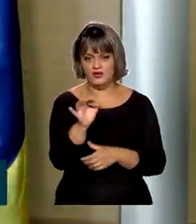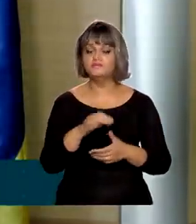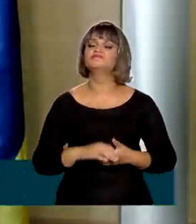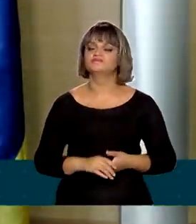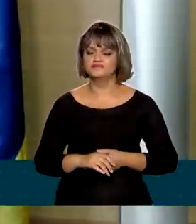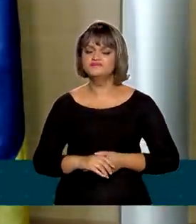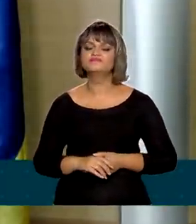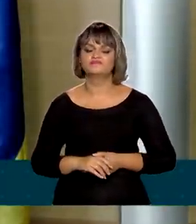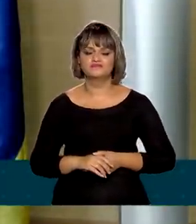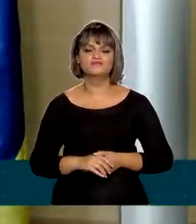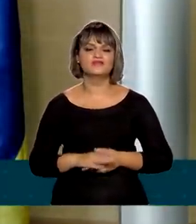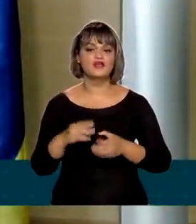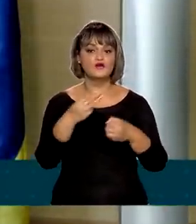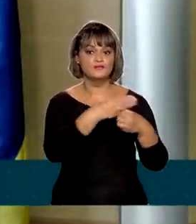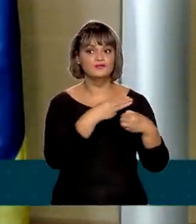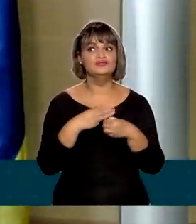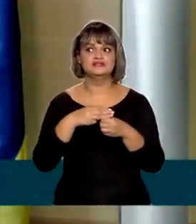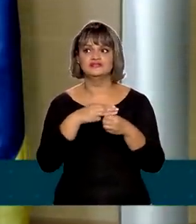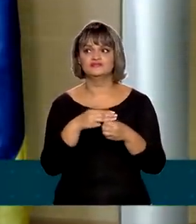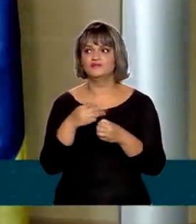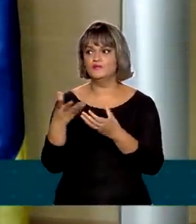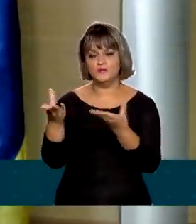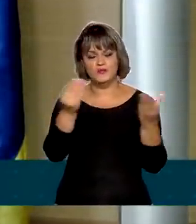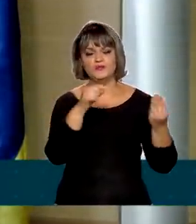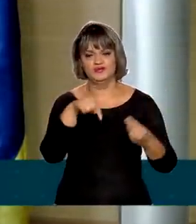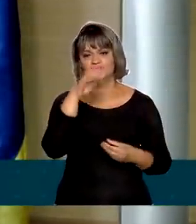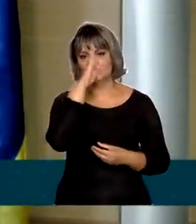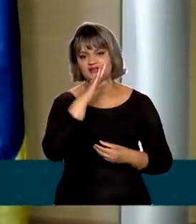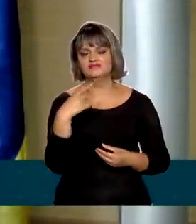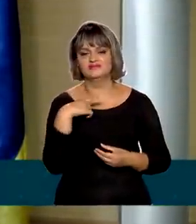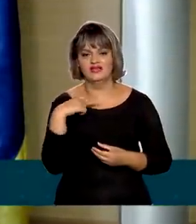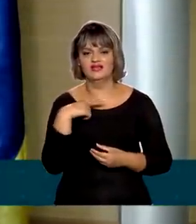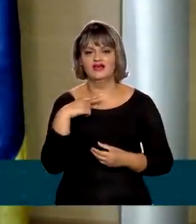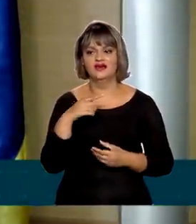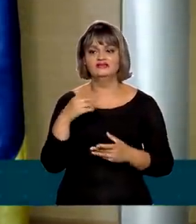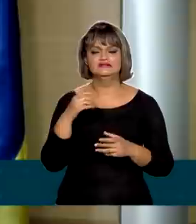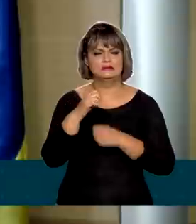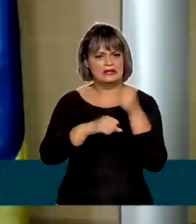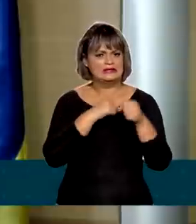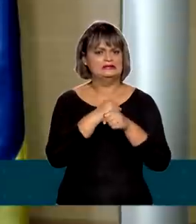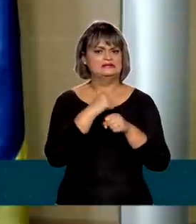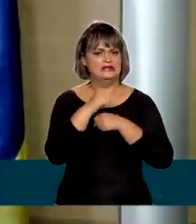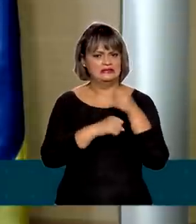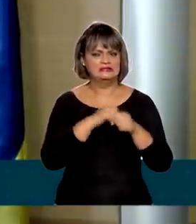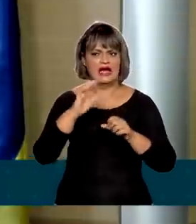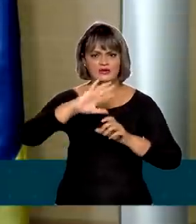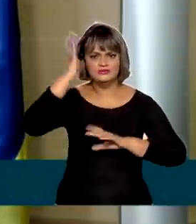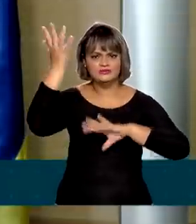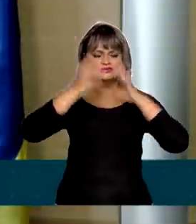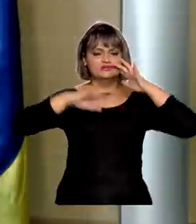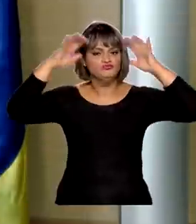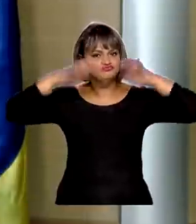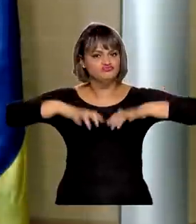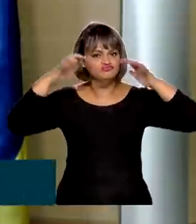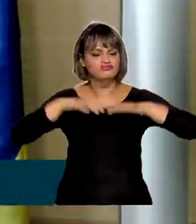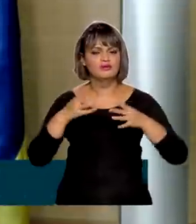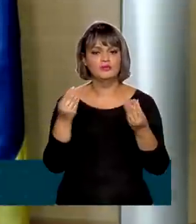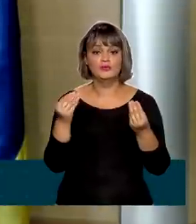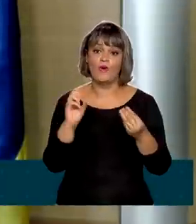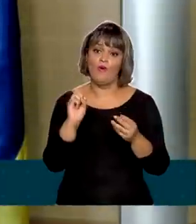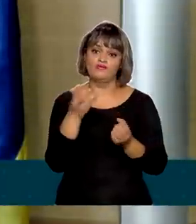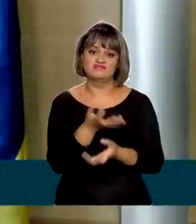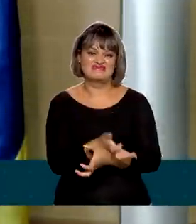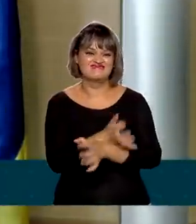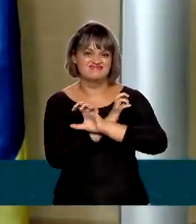o Brasil é um continente. Então, todos os anos, nós temos algumas ocorrências ligadas ao excesso de chuvas, ou à seca,